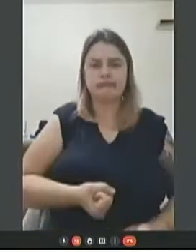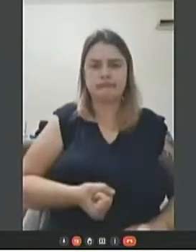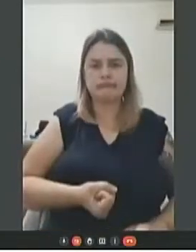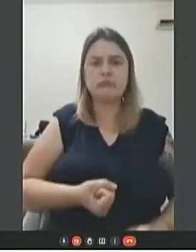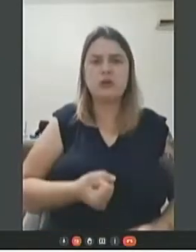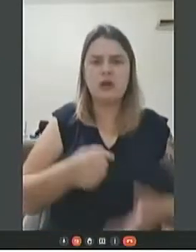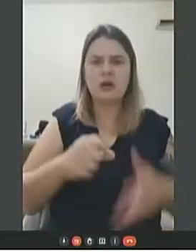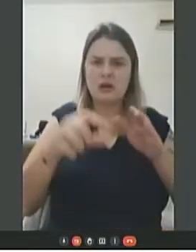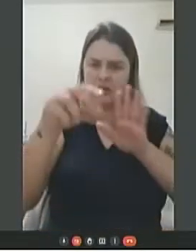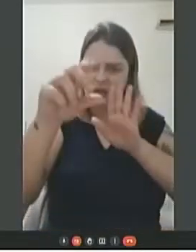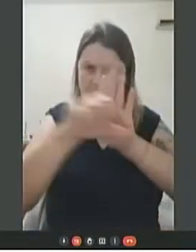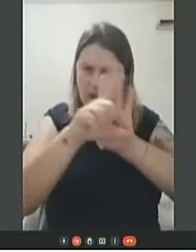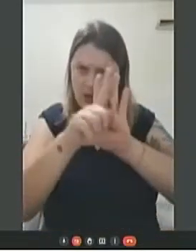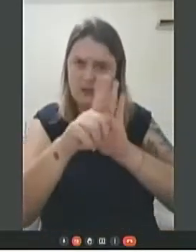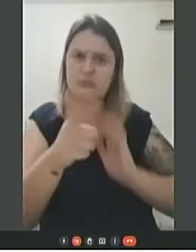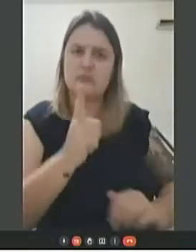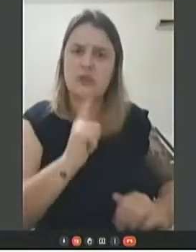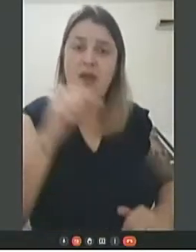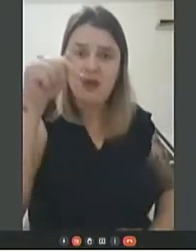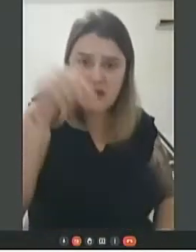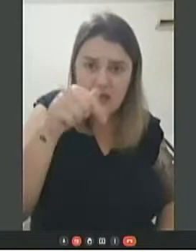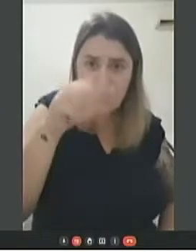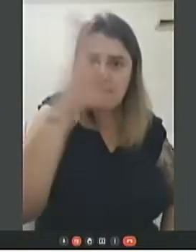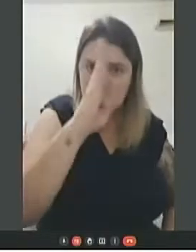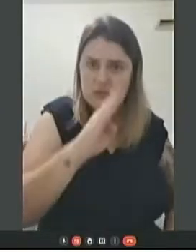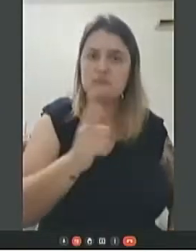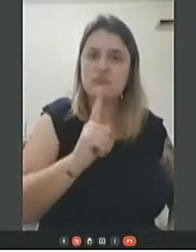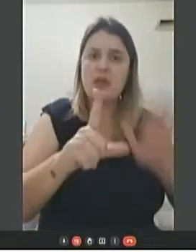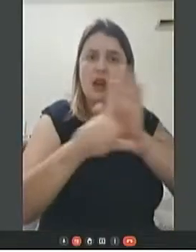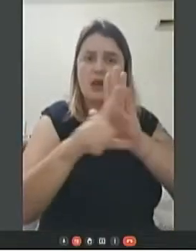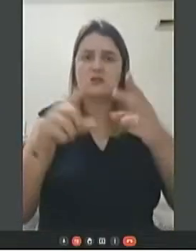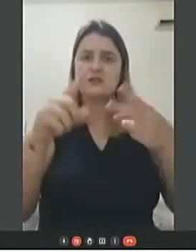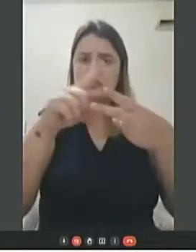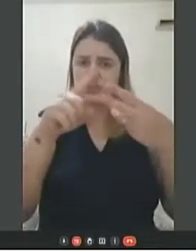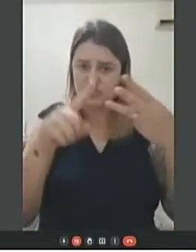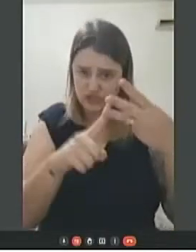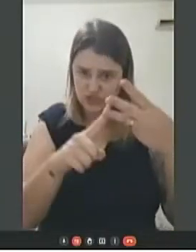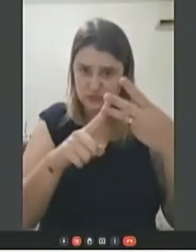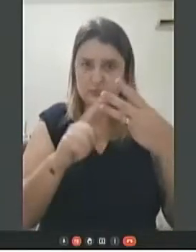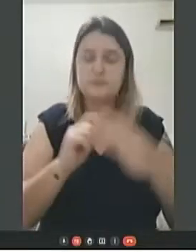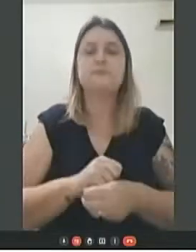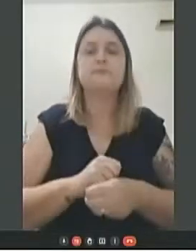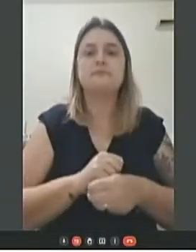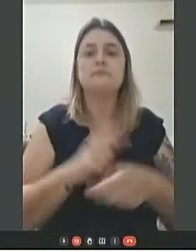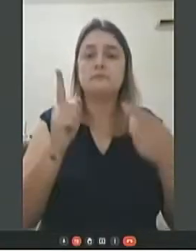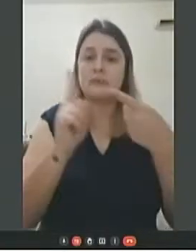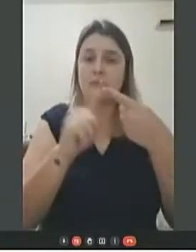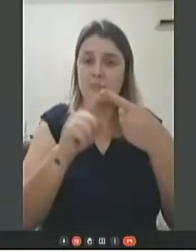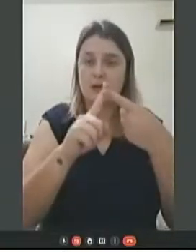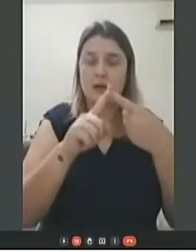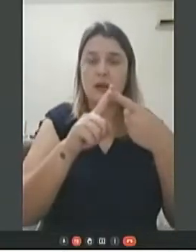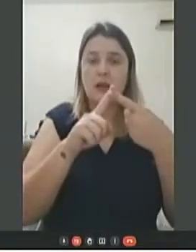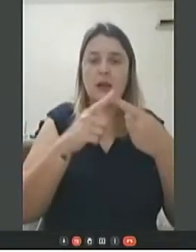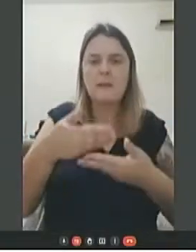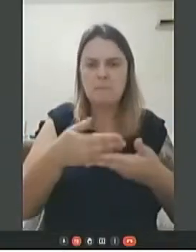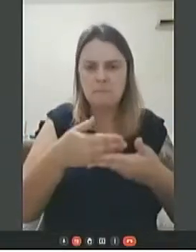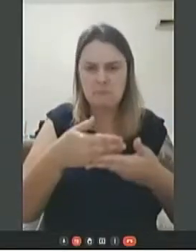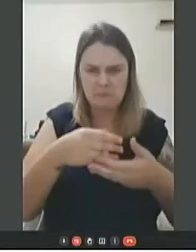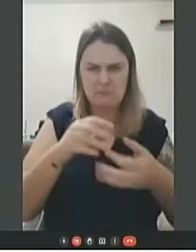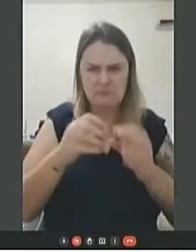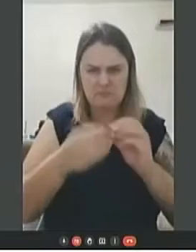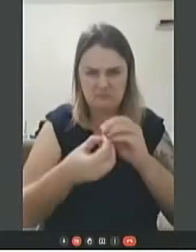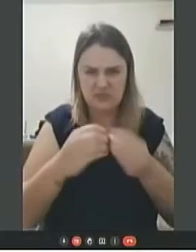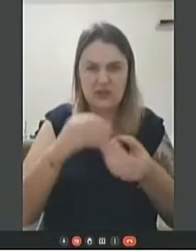Para quem não sabe, no Brasil é legalizado três tipos de aborto. Quando o feto, em caso de anencefalia